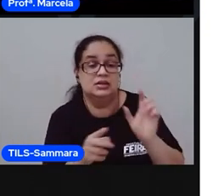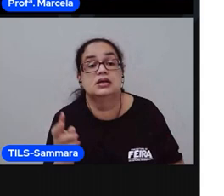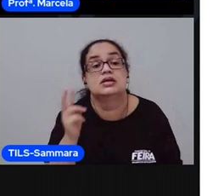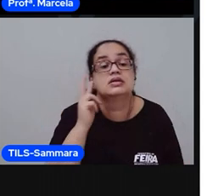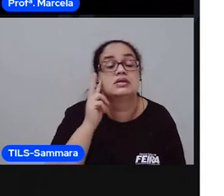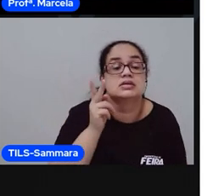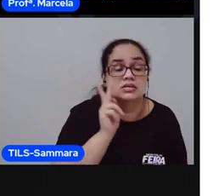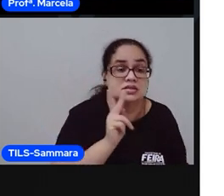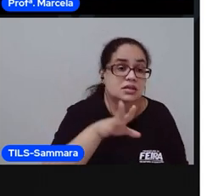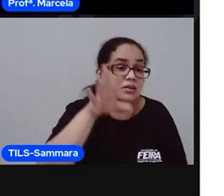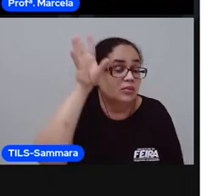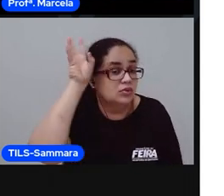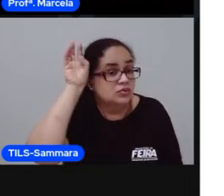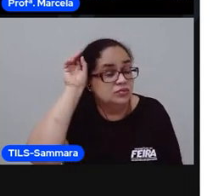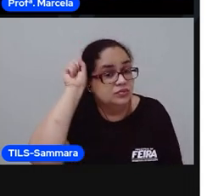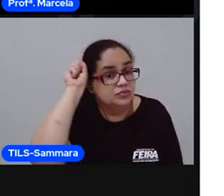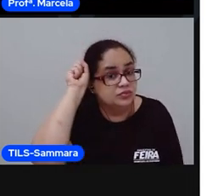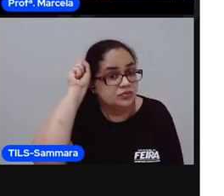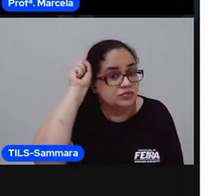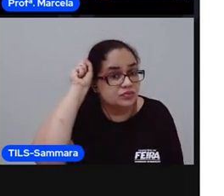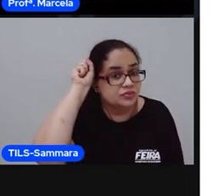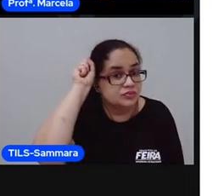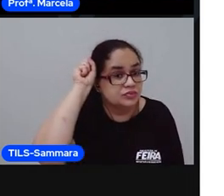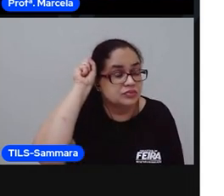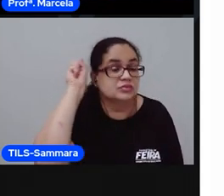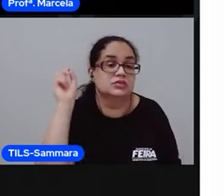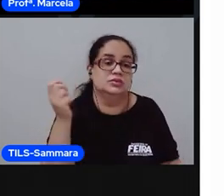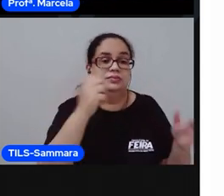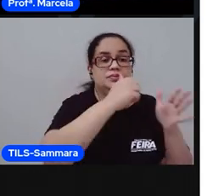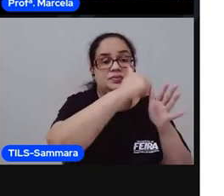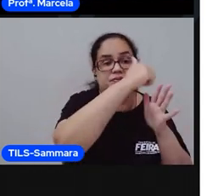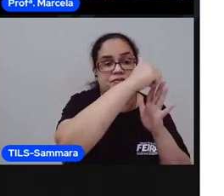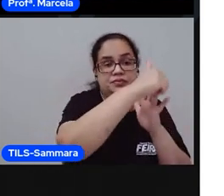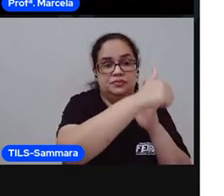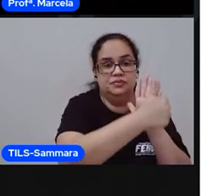ouvir o som. Essas são as vogais.